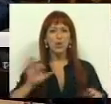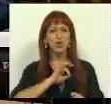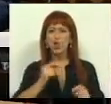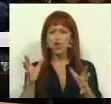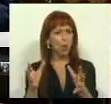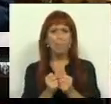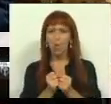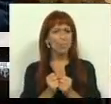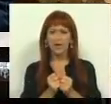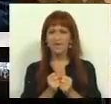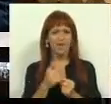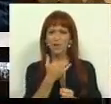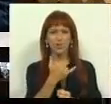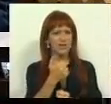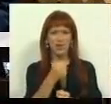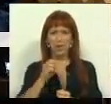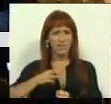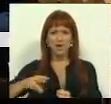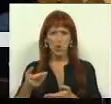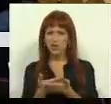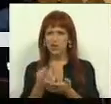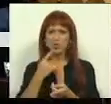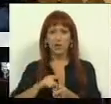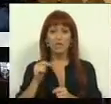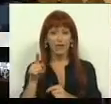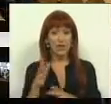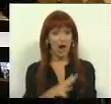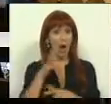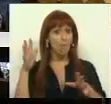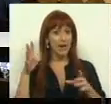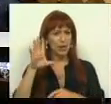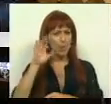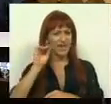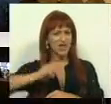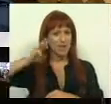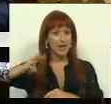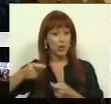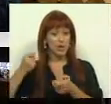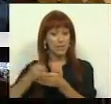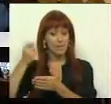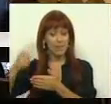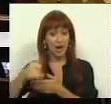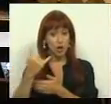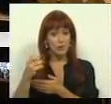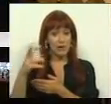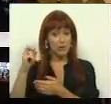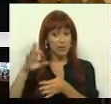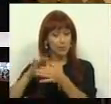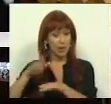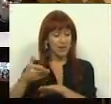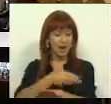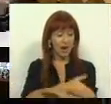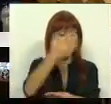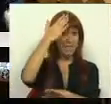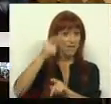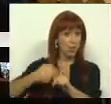poupam nada 250 milhões em renegociações. Os senhores aumentam 10 milhões os encargos em 2013 em relação ao que estava